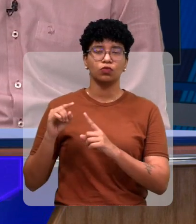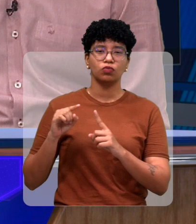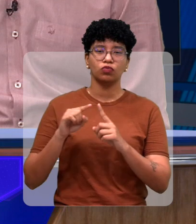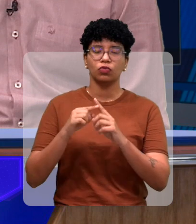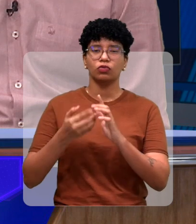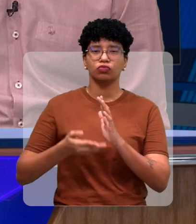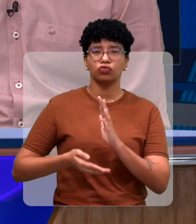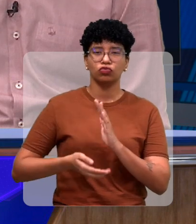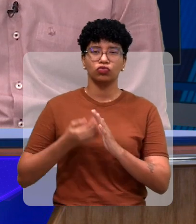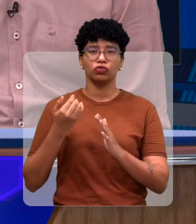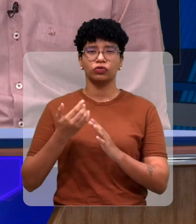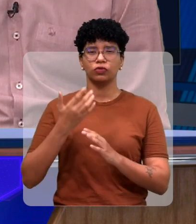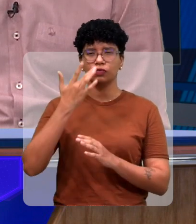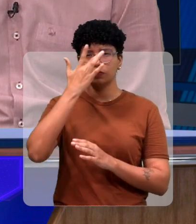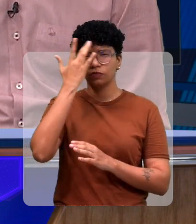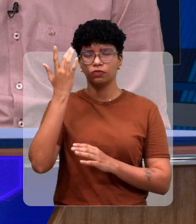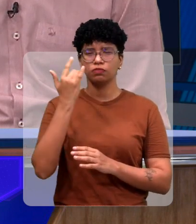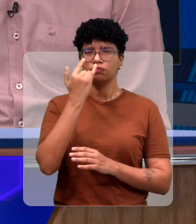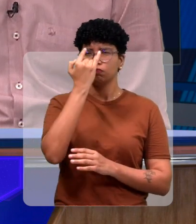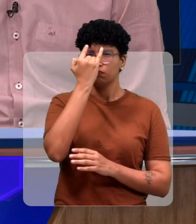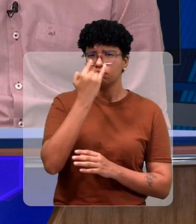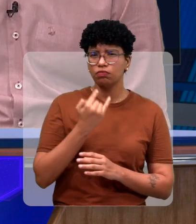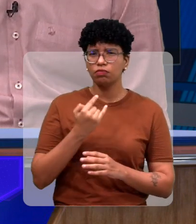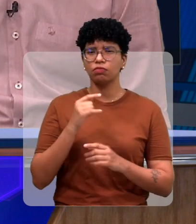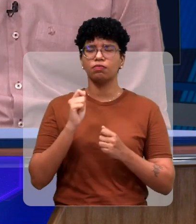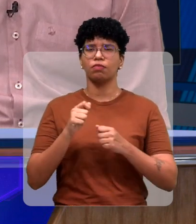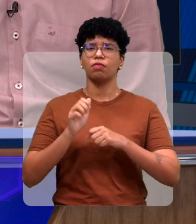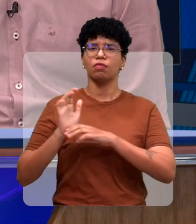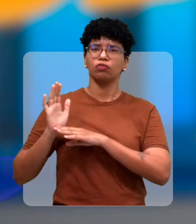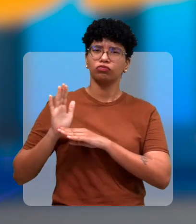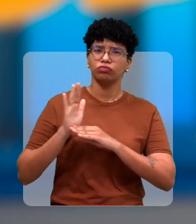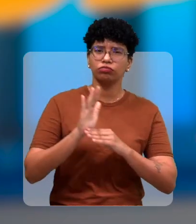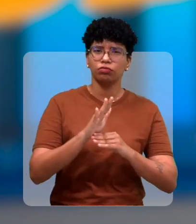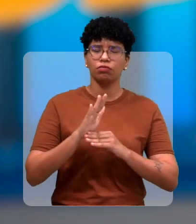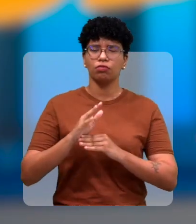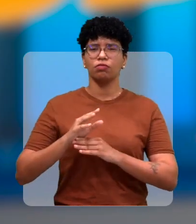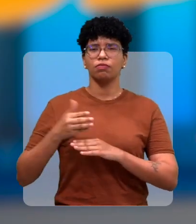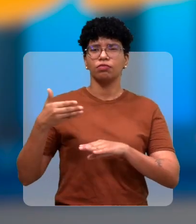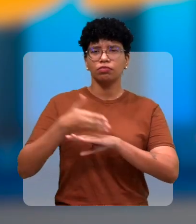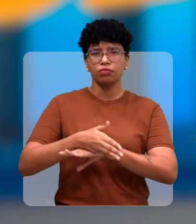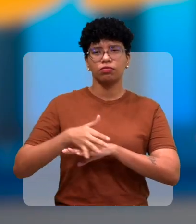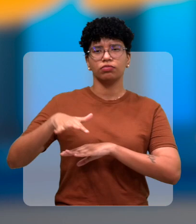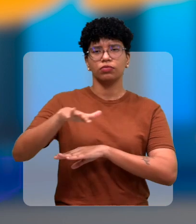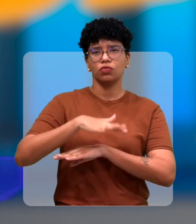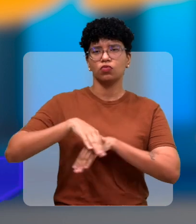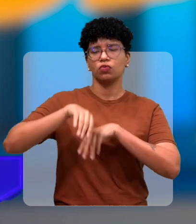pessoa cega da mendigância, colocar, preparar tanto na área educacional como no campo do trabalho.